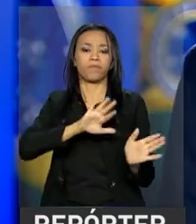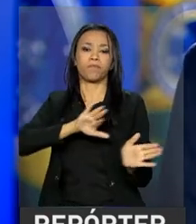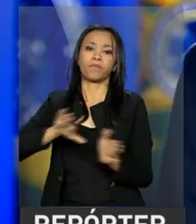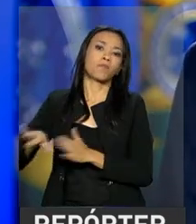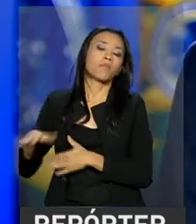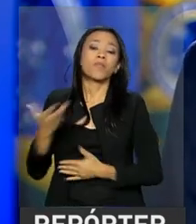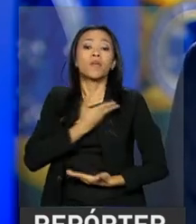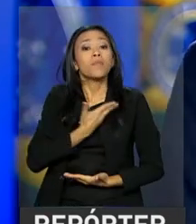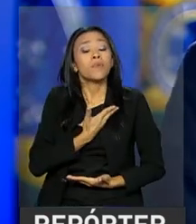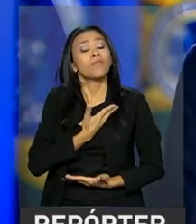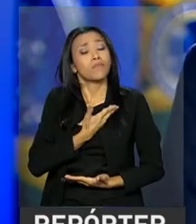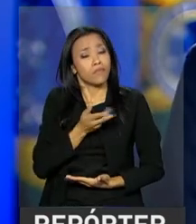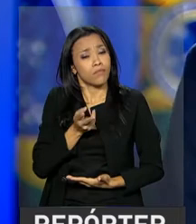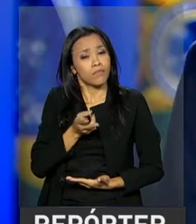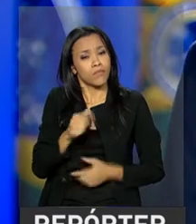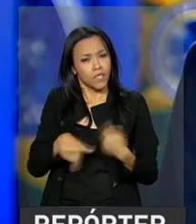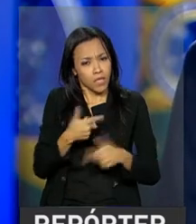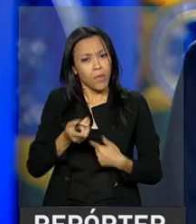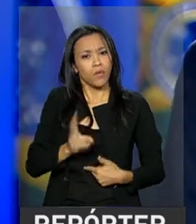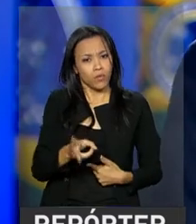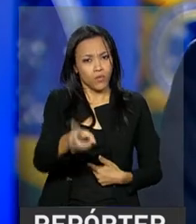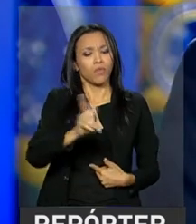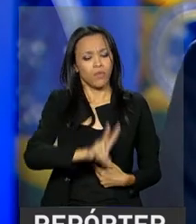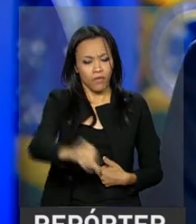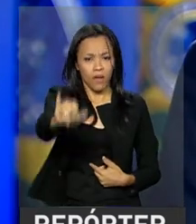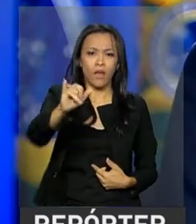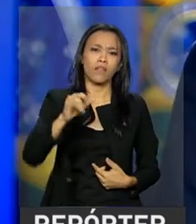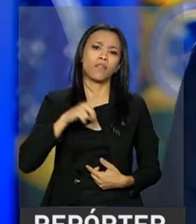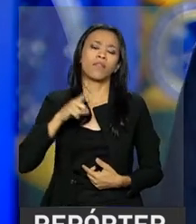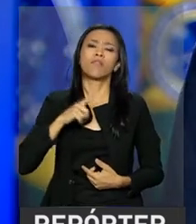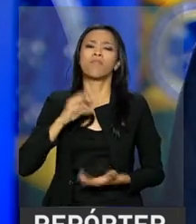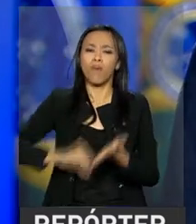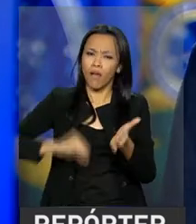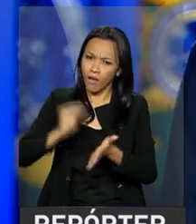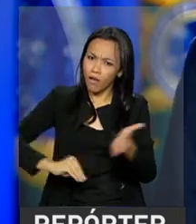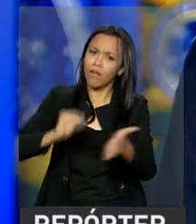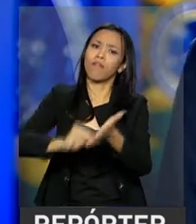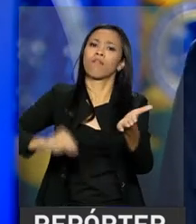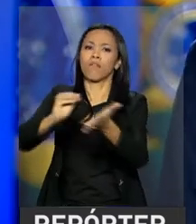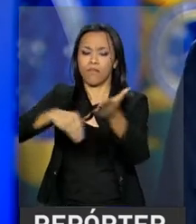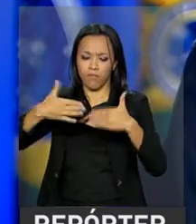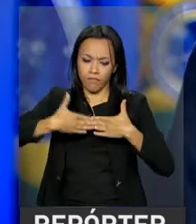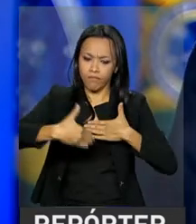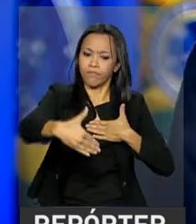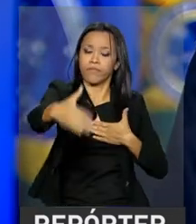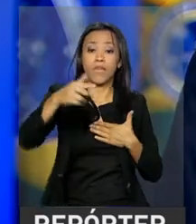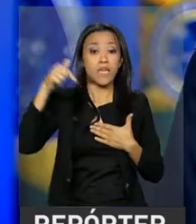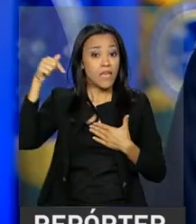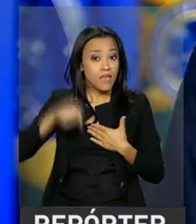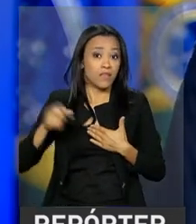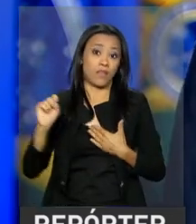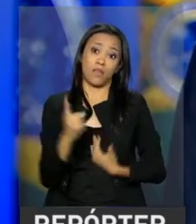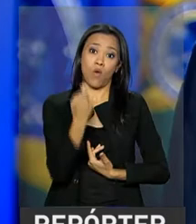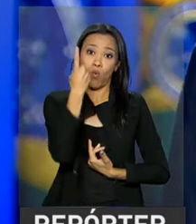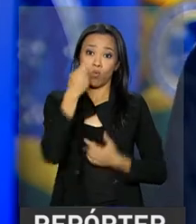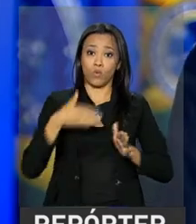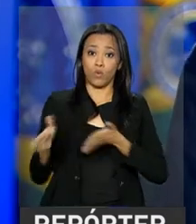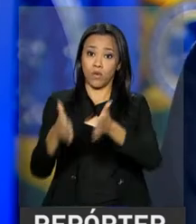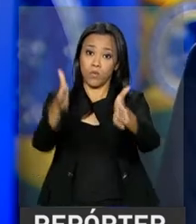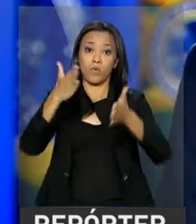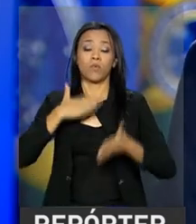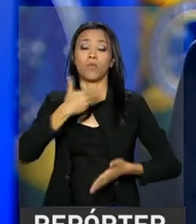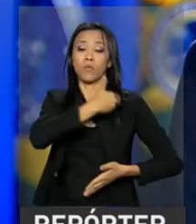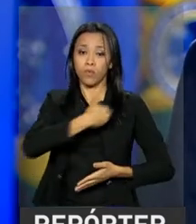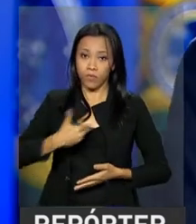trabalho continua. Vai continuar. Temos muito ainda a fazer e esse é o único caminho que meu governo